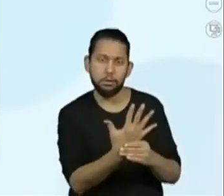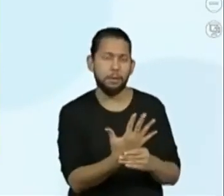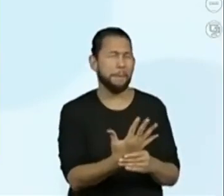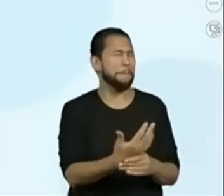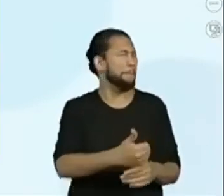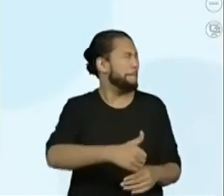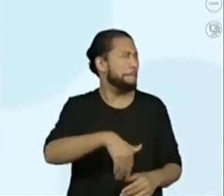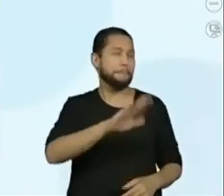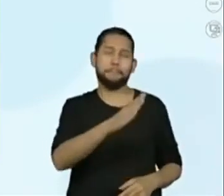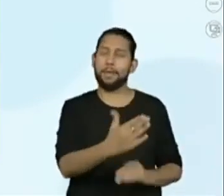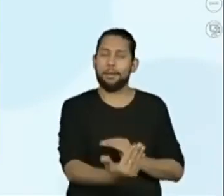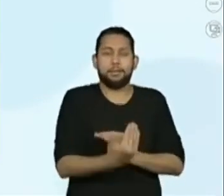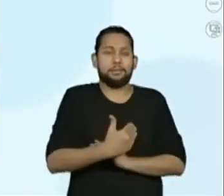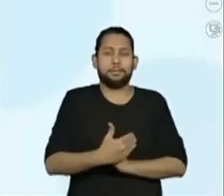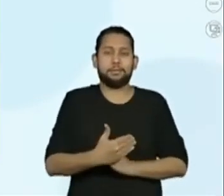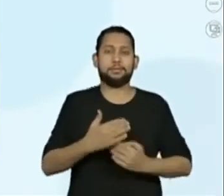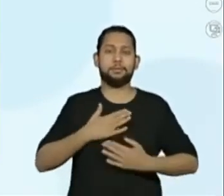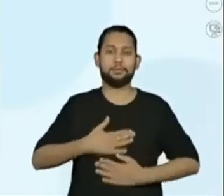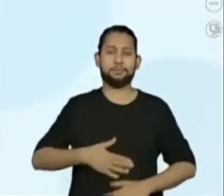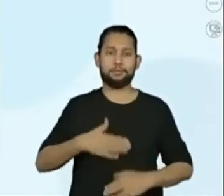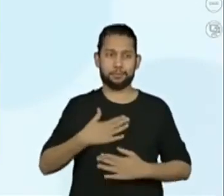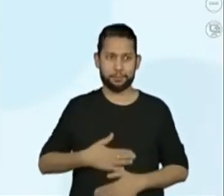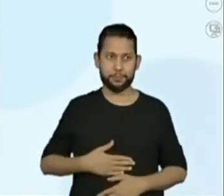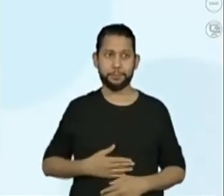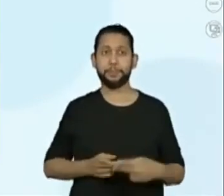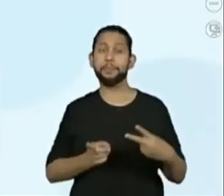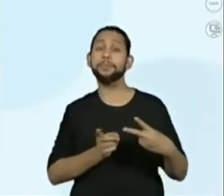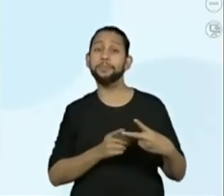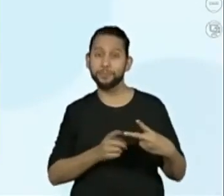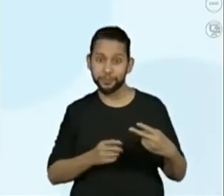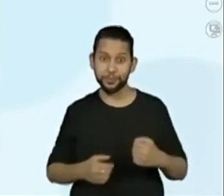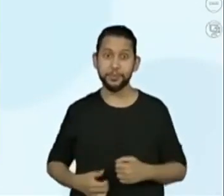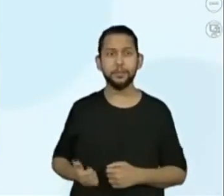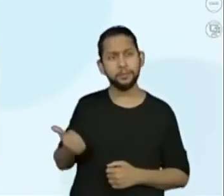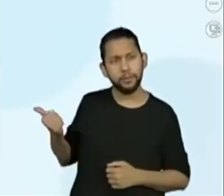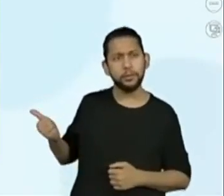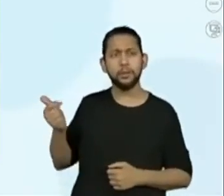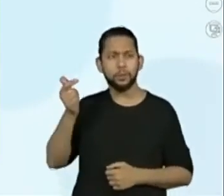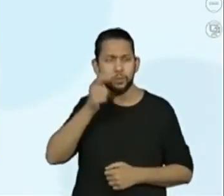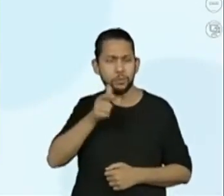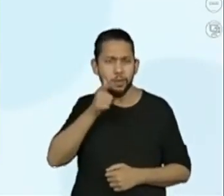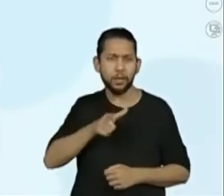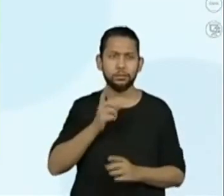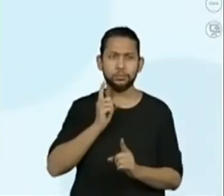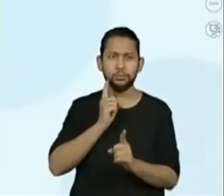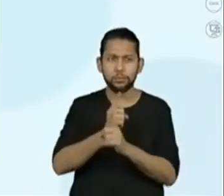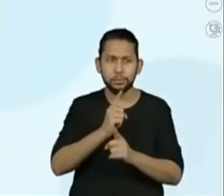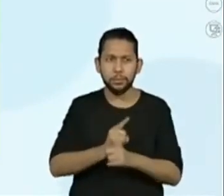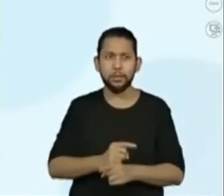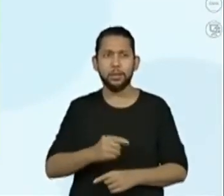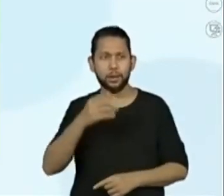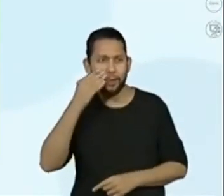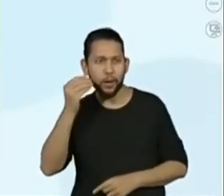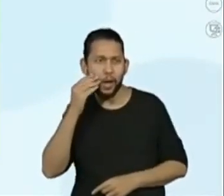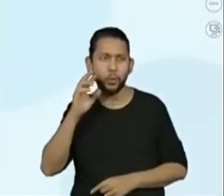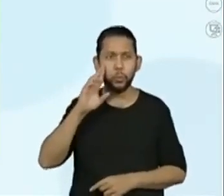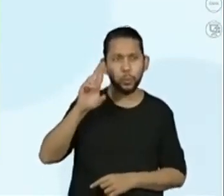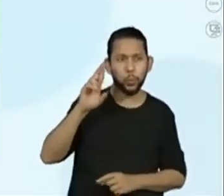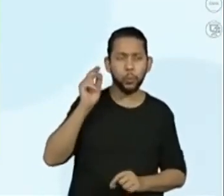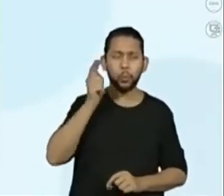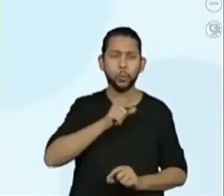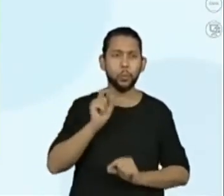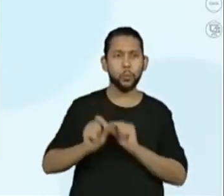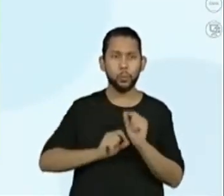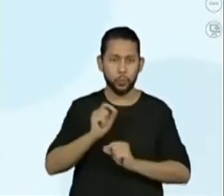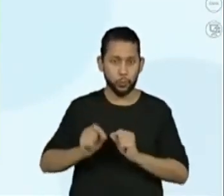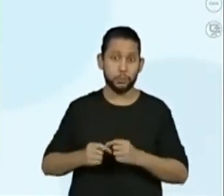desafia participantes a encontrar o gato e o seu dono. Quem lembra, hein? Olha lá. Fala da